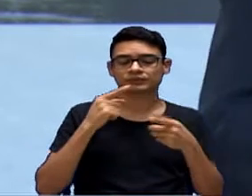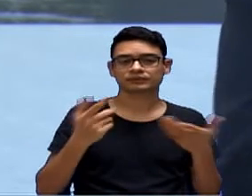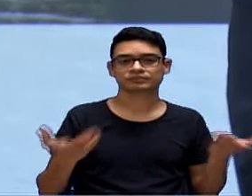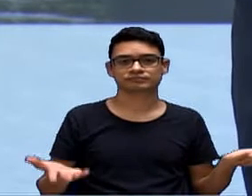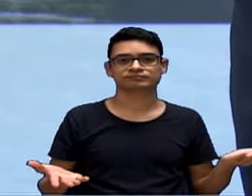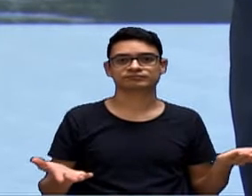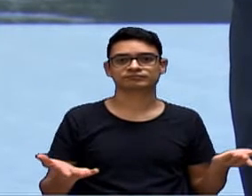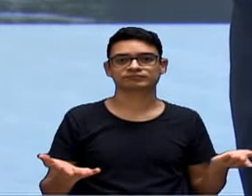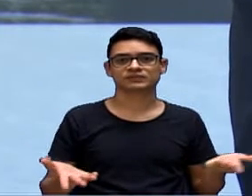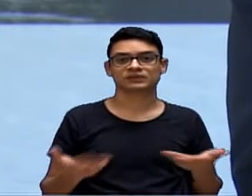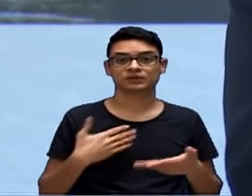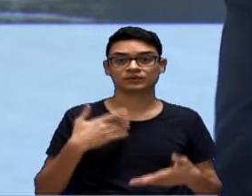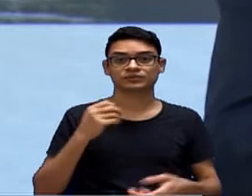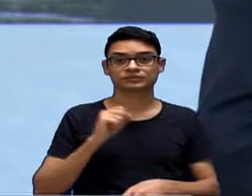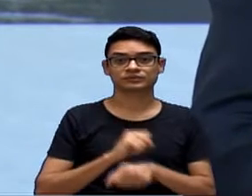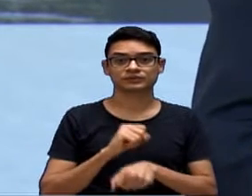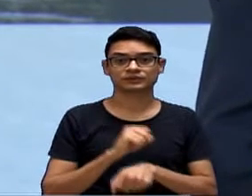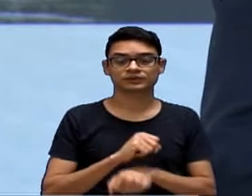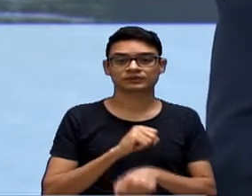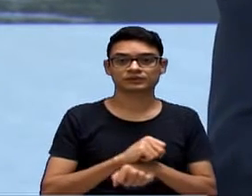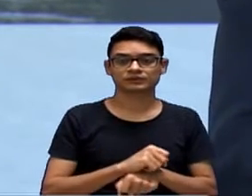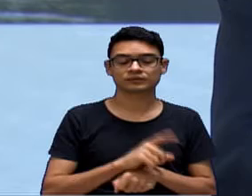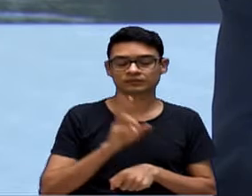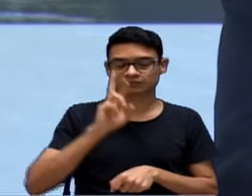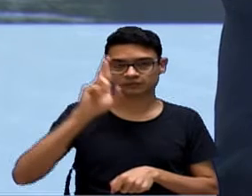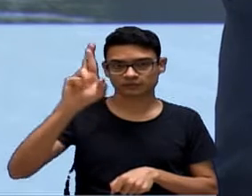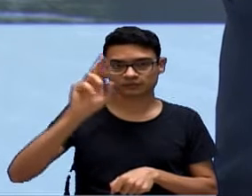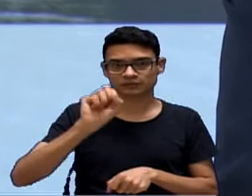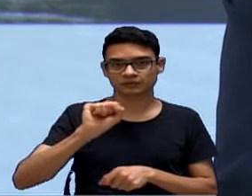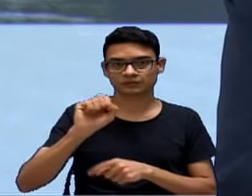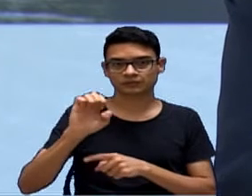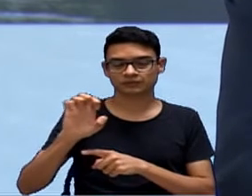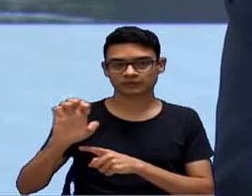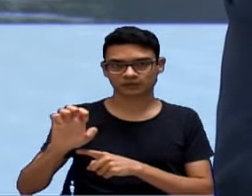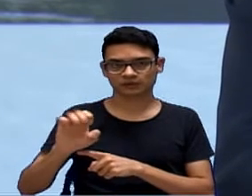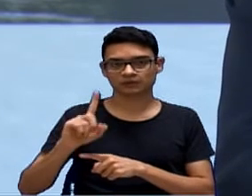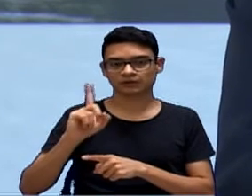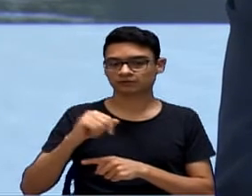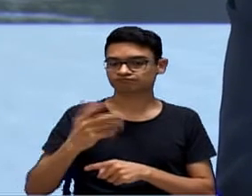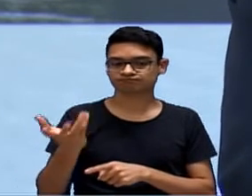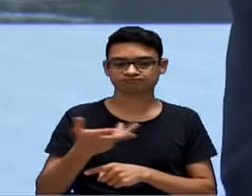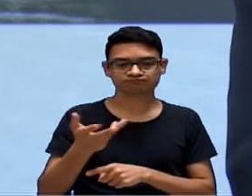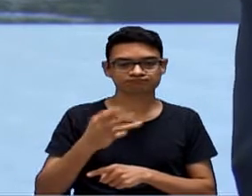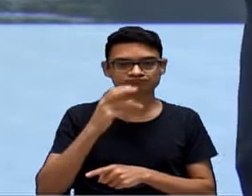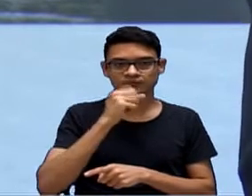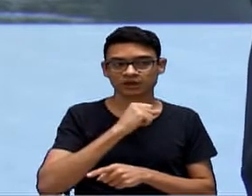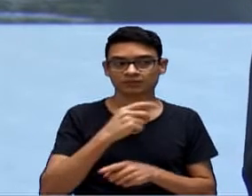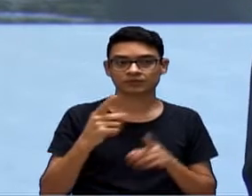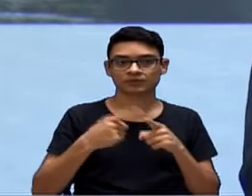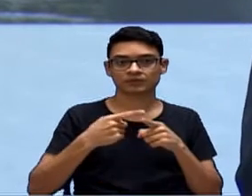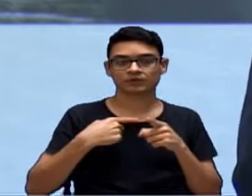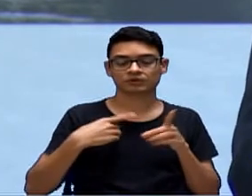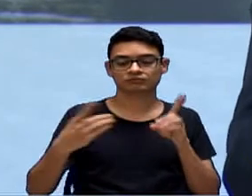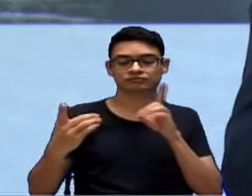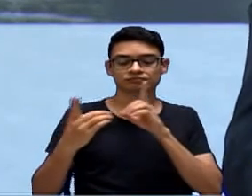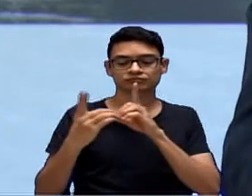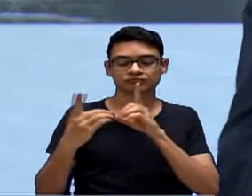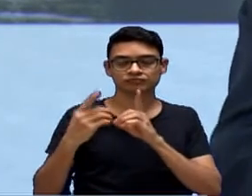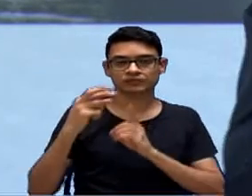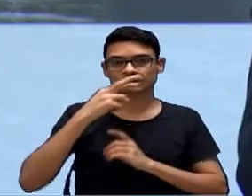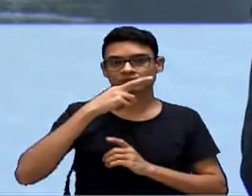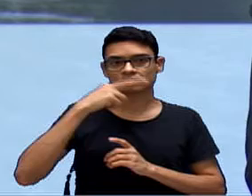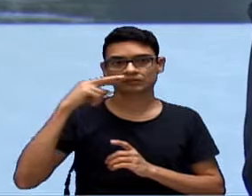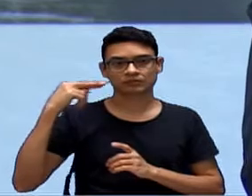Então, eu espero que o diretor do SAI tome uma providência o mais rápido possível, porque eu já tenho falado com o prefeito sobre isso, para que possa